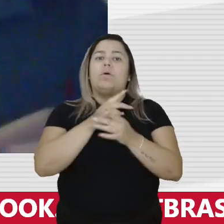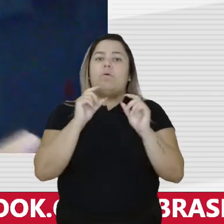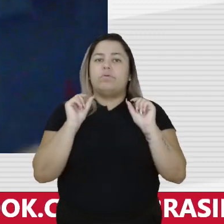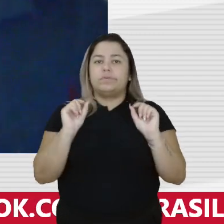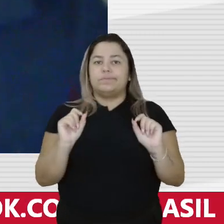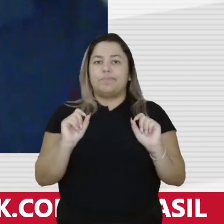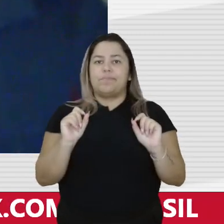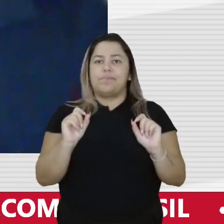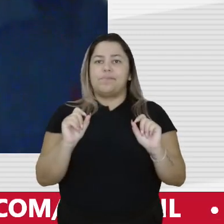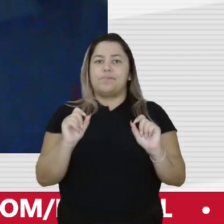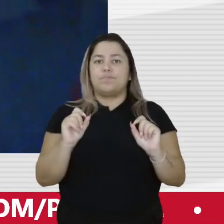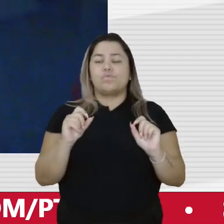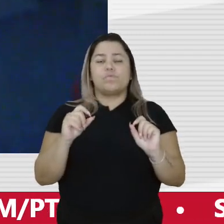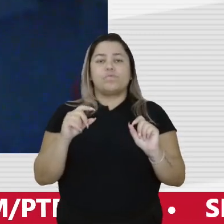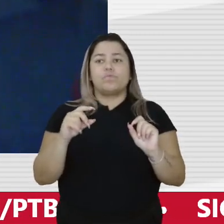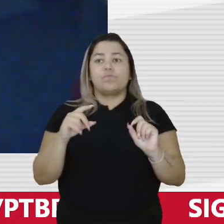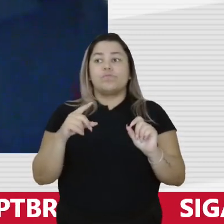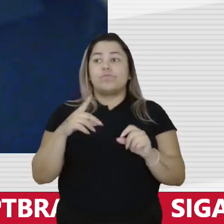descumpriu a ordem